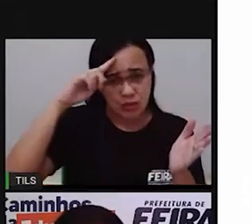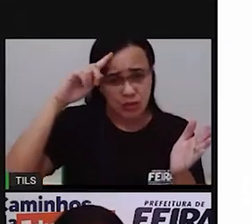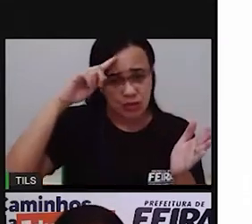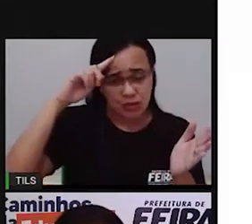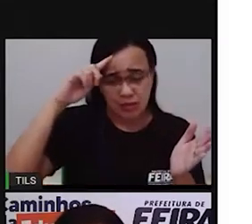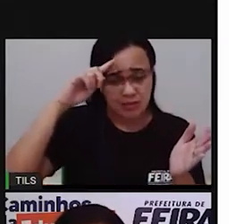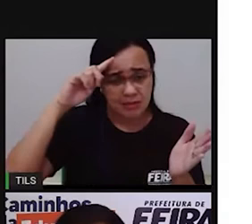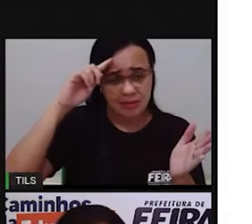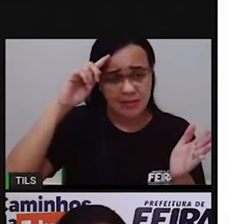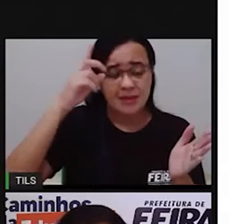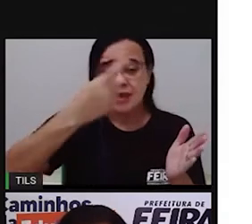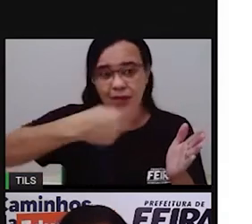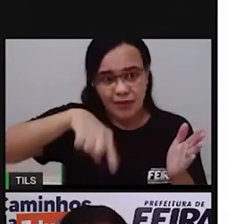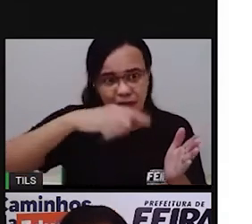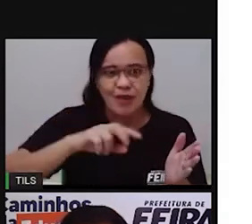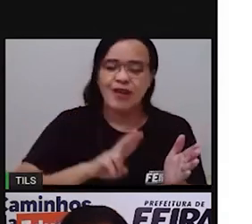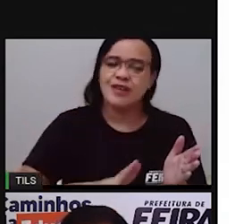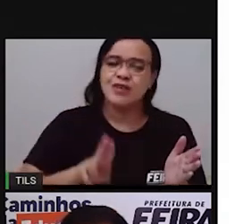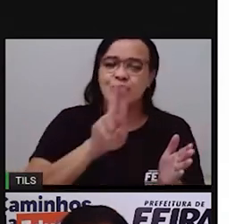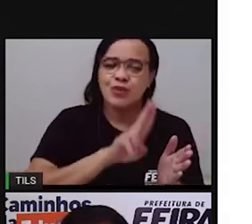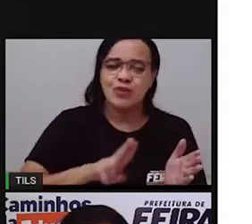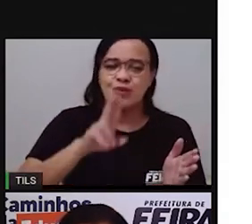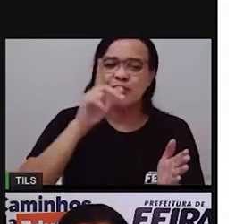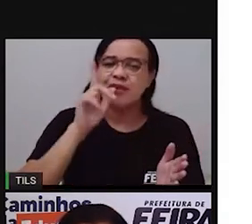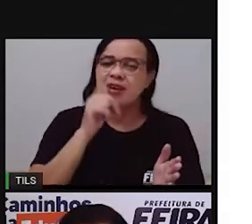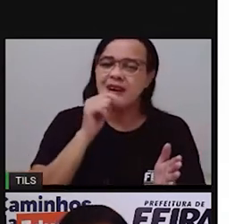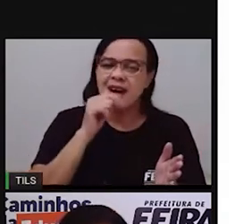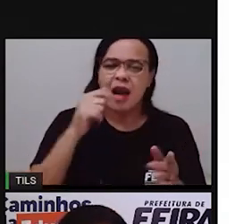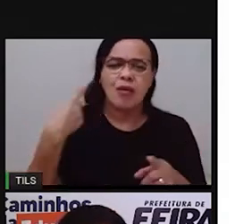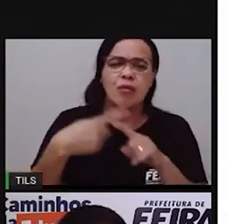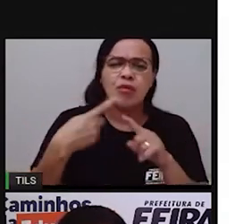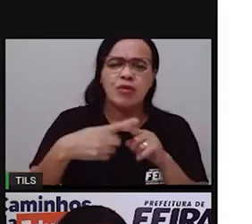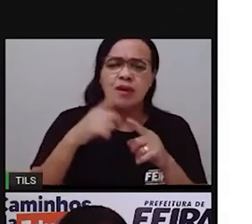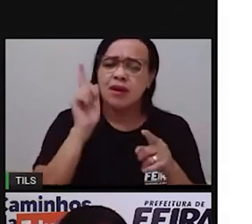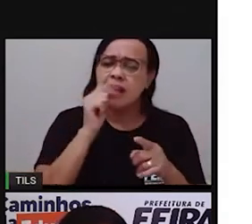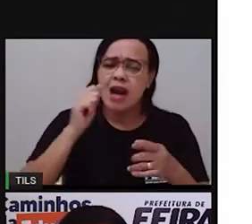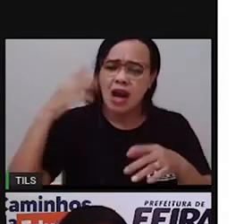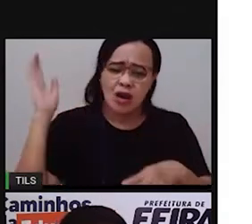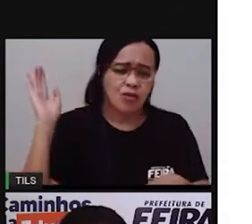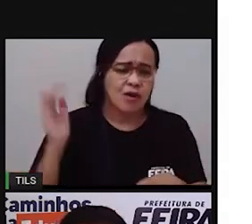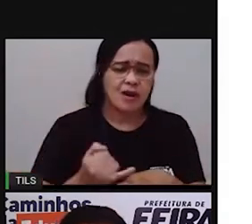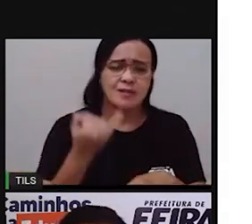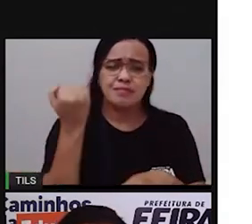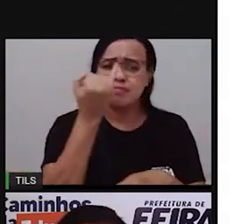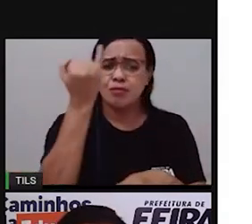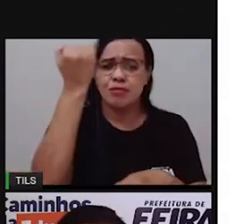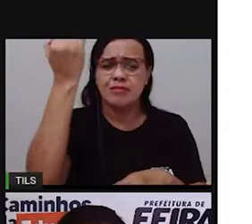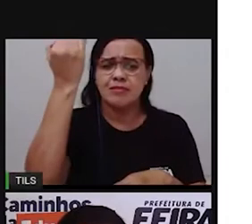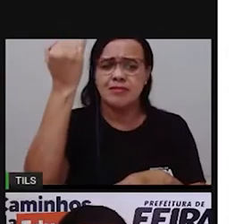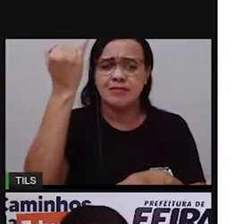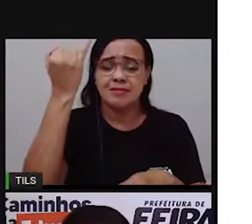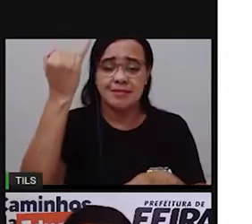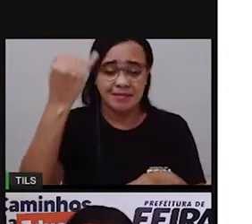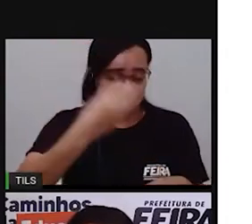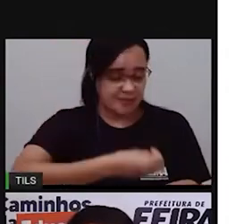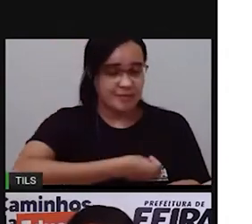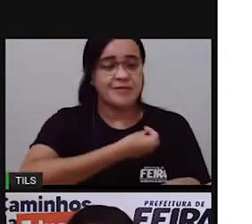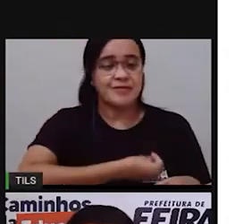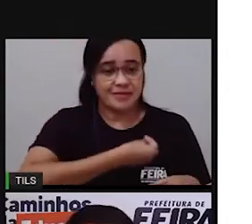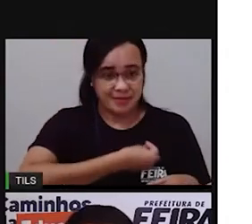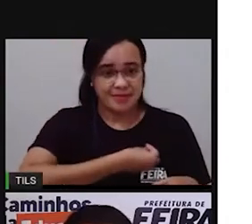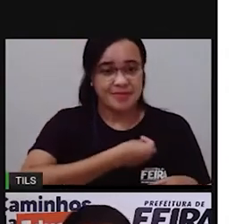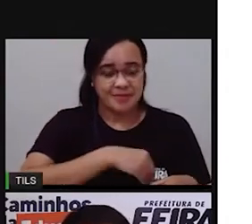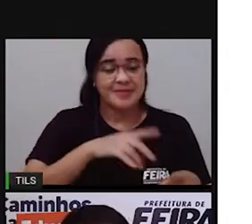água. É um elemento fundamental para a nossa sobrevivência. E é muito importante,